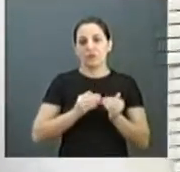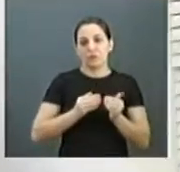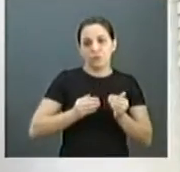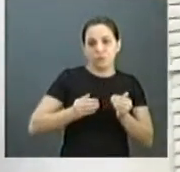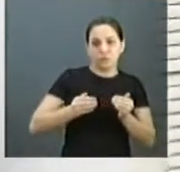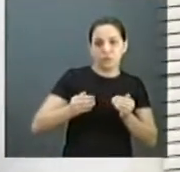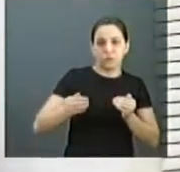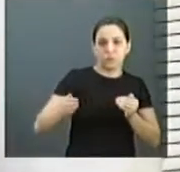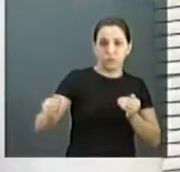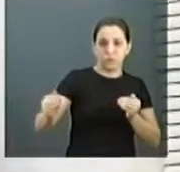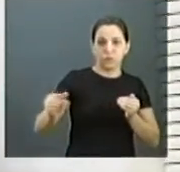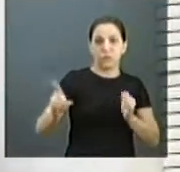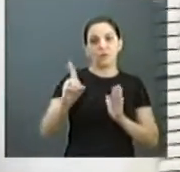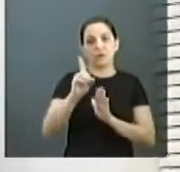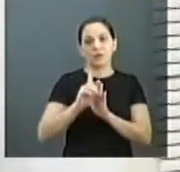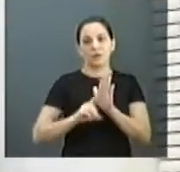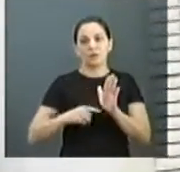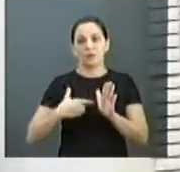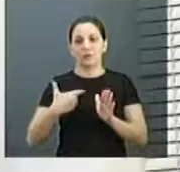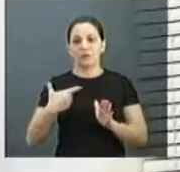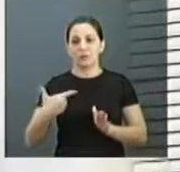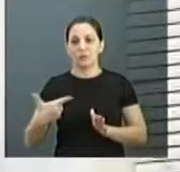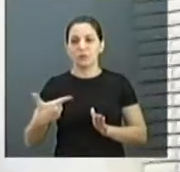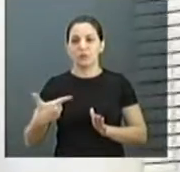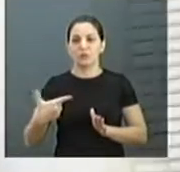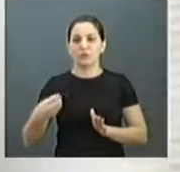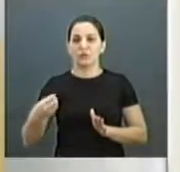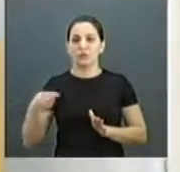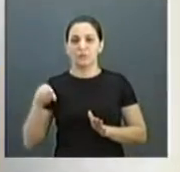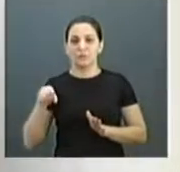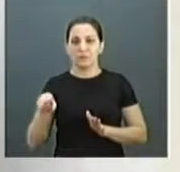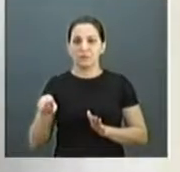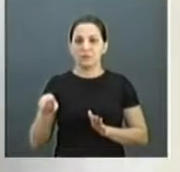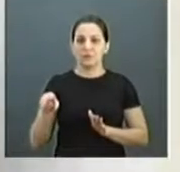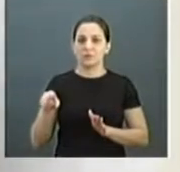da década de 2000, dentro de um projeto